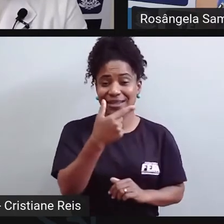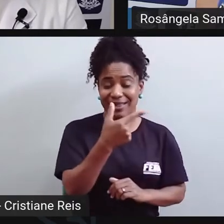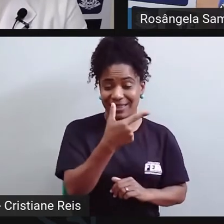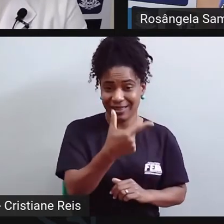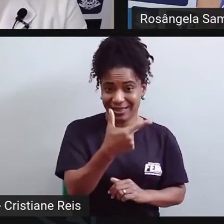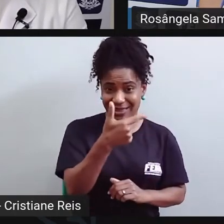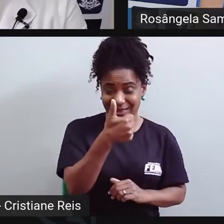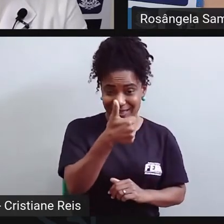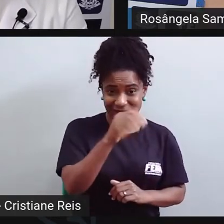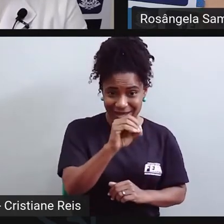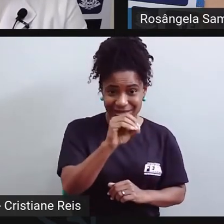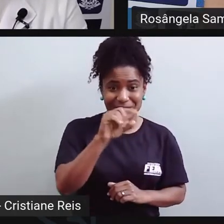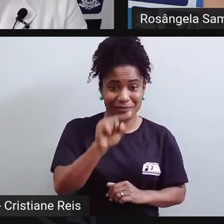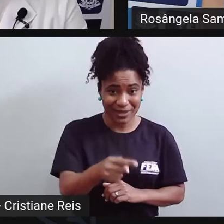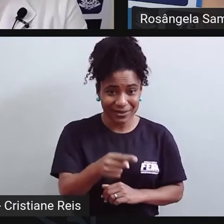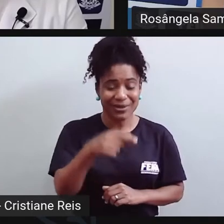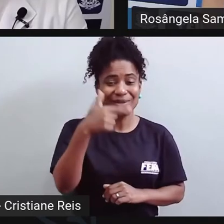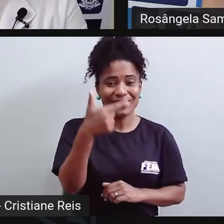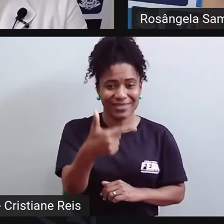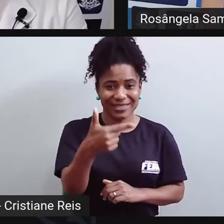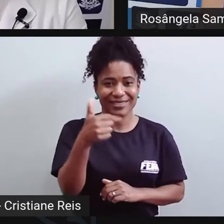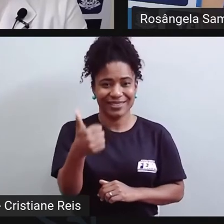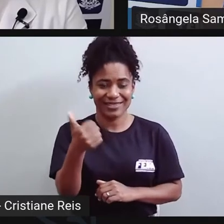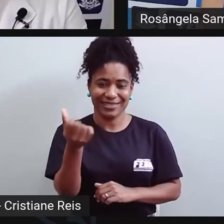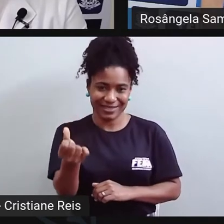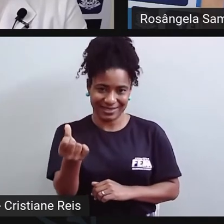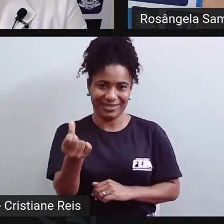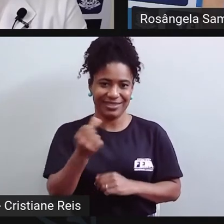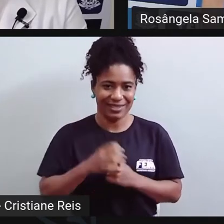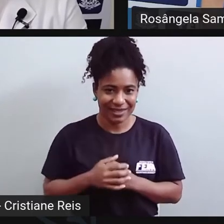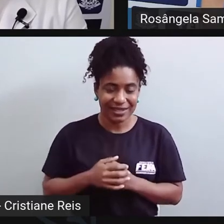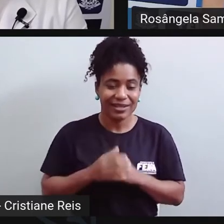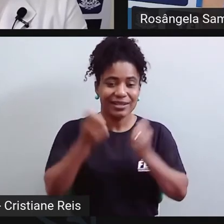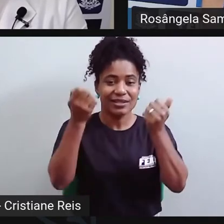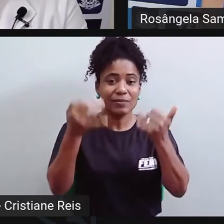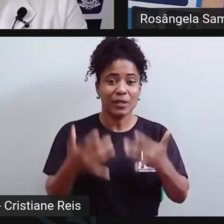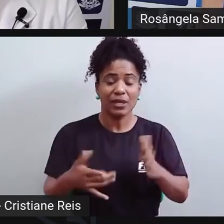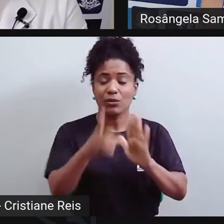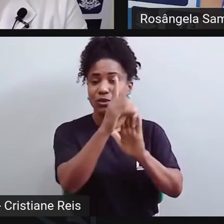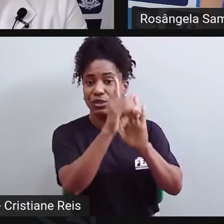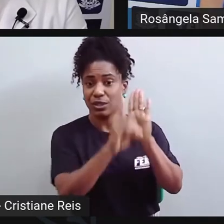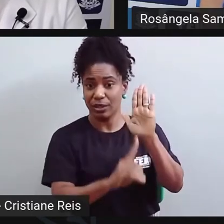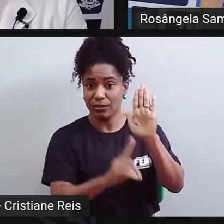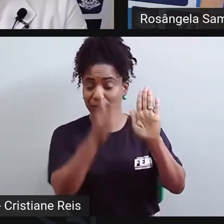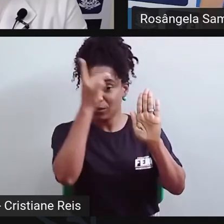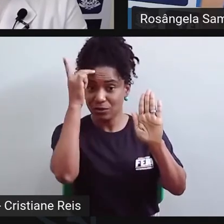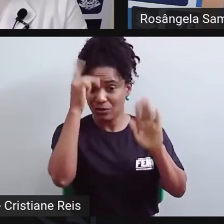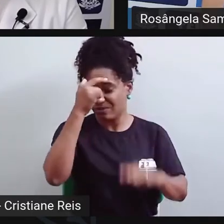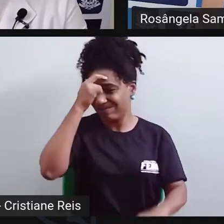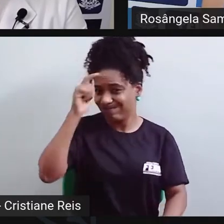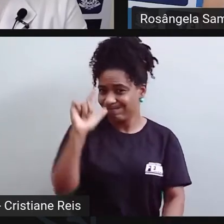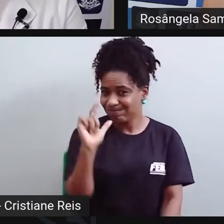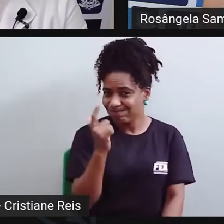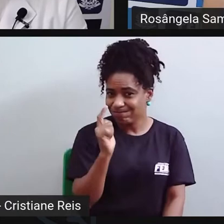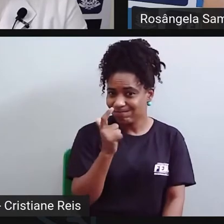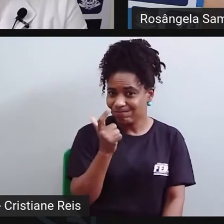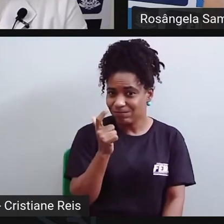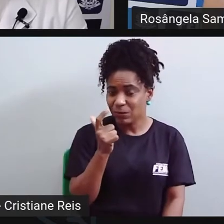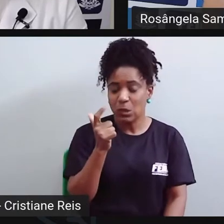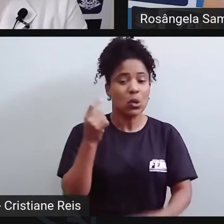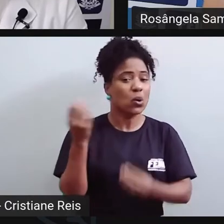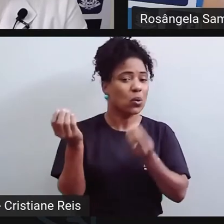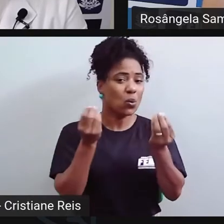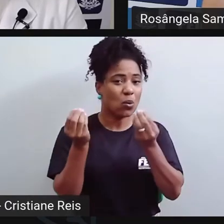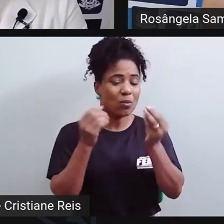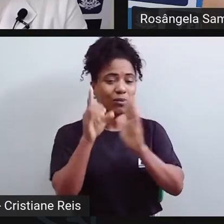fala sobre os direitos das pessoas que têm transtorno mental e que vai também